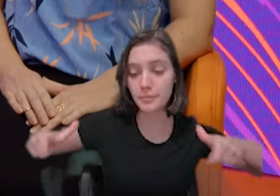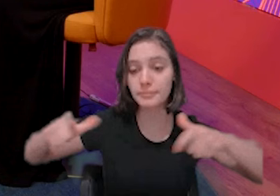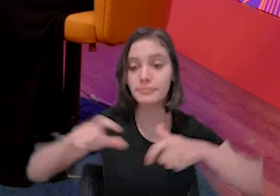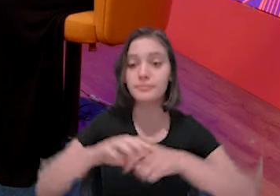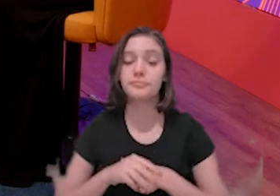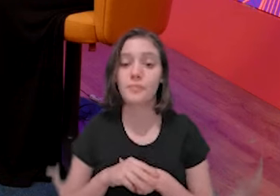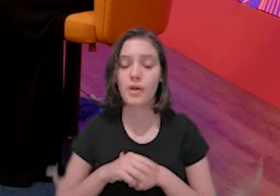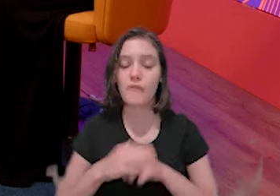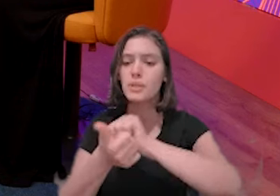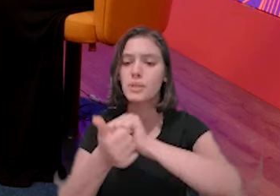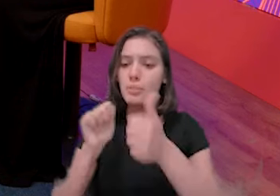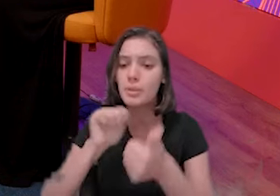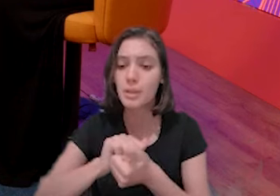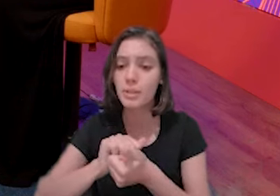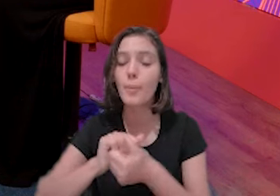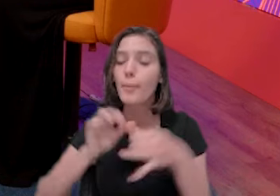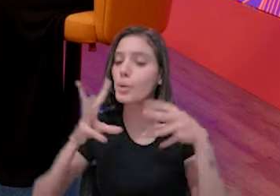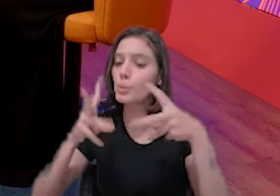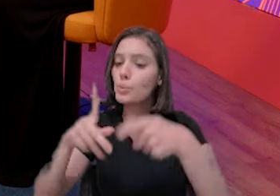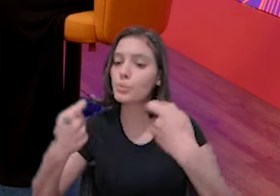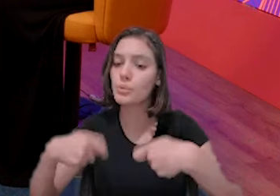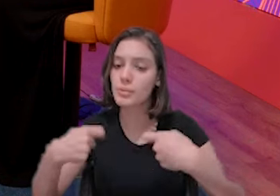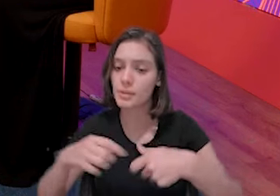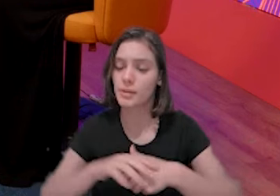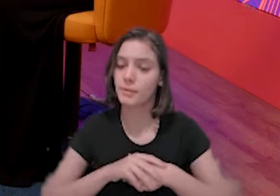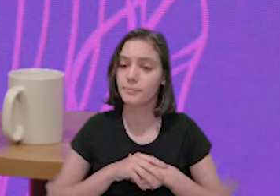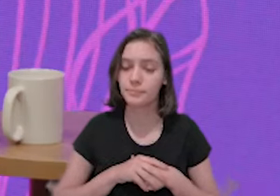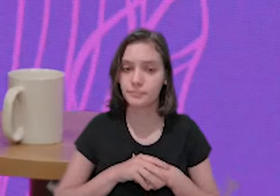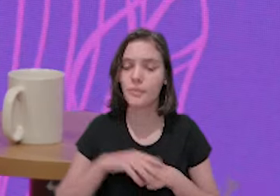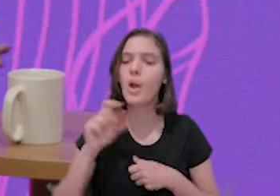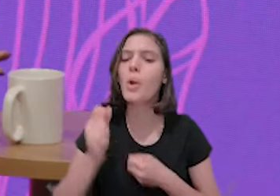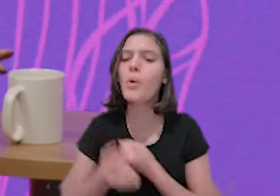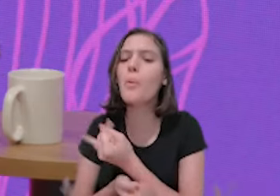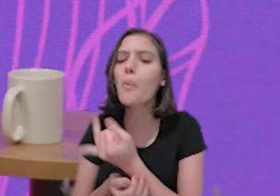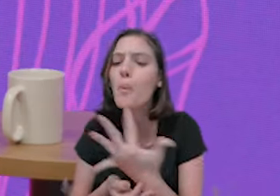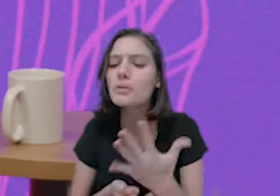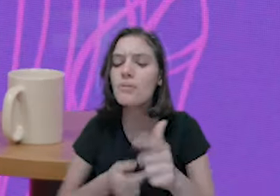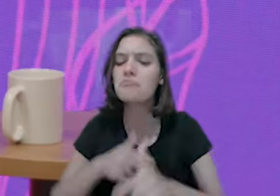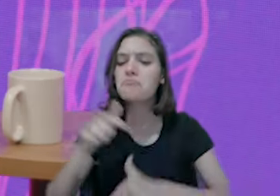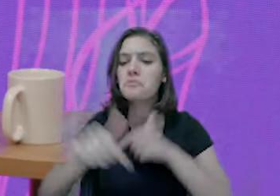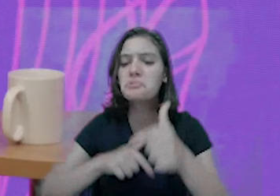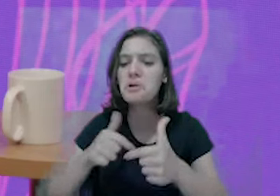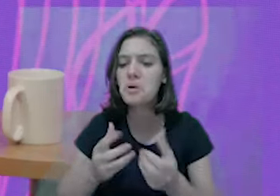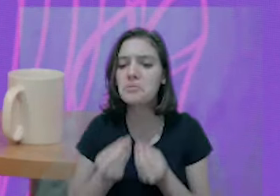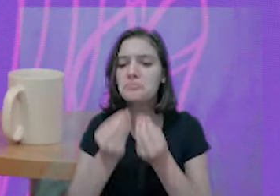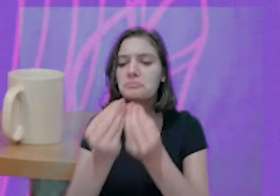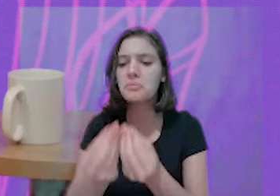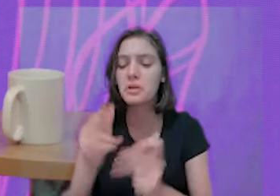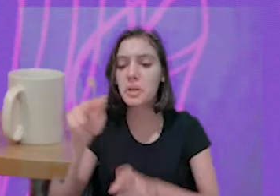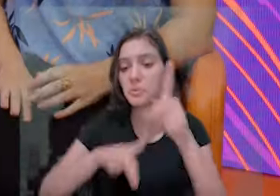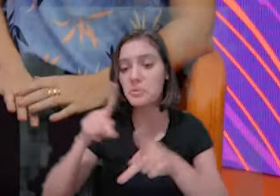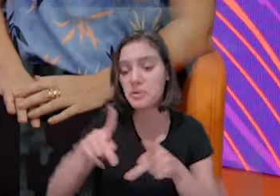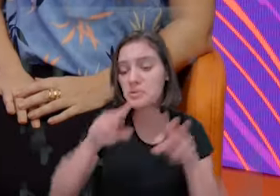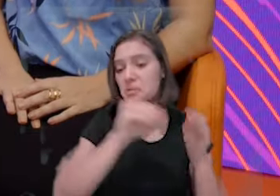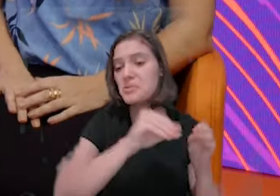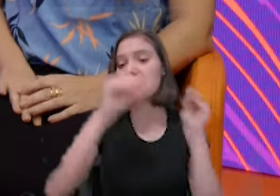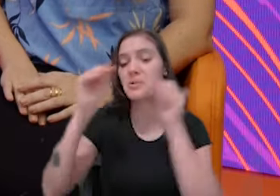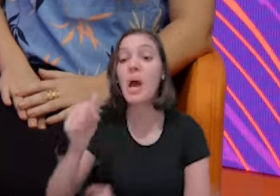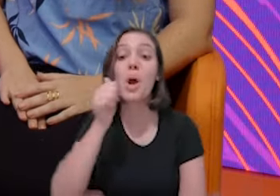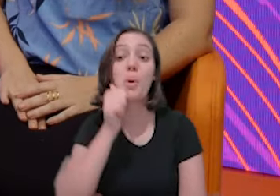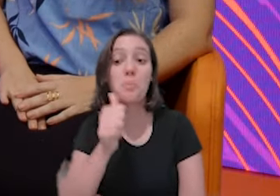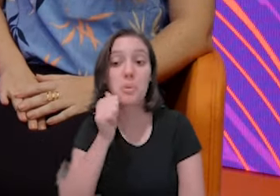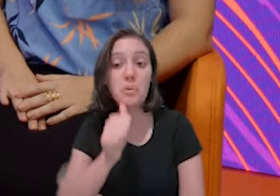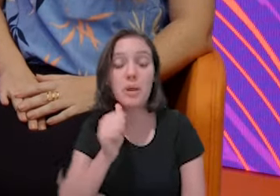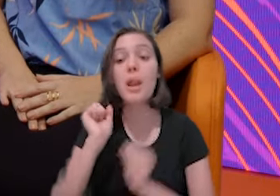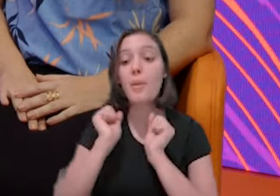serviços que essa população imigrante, a mulher imigrante, pode ter dentro lá do centro? Lá no